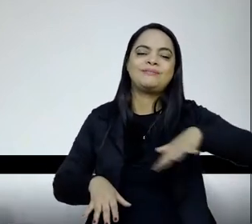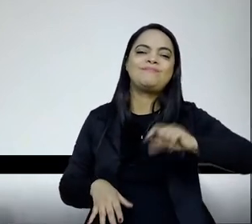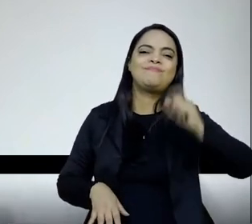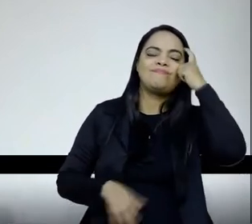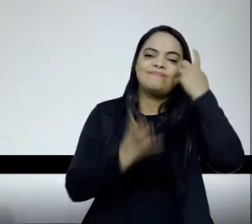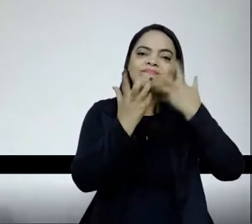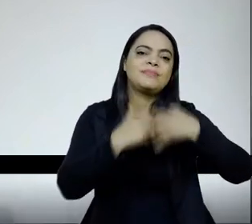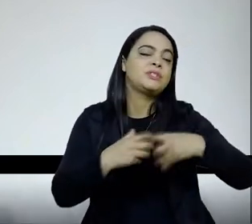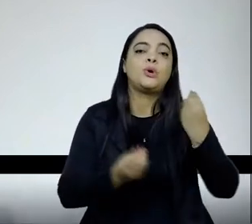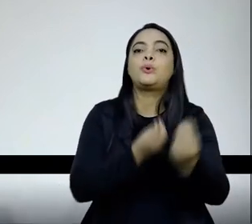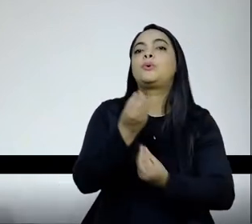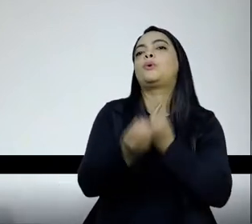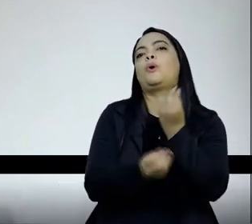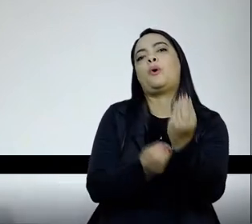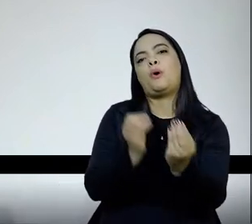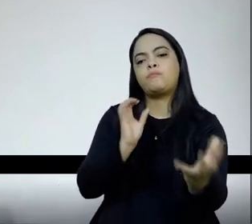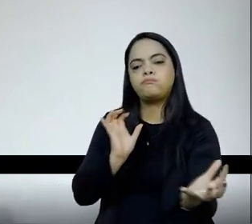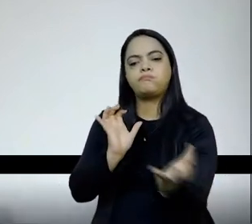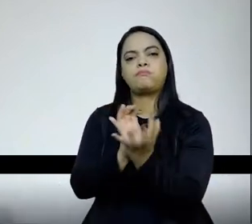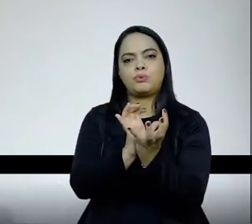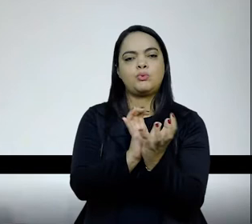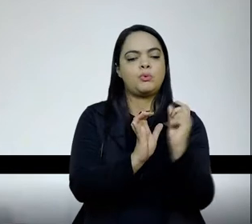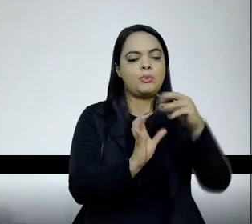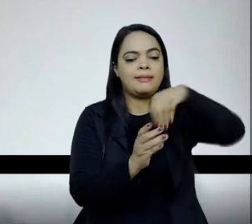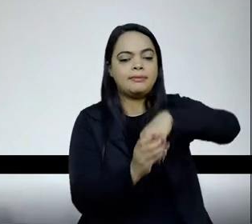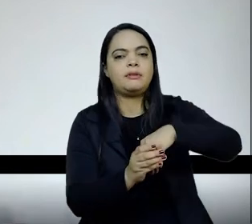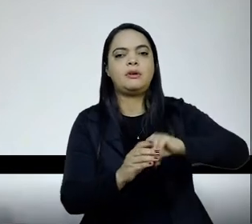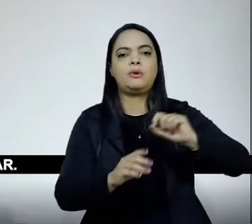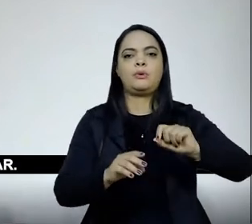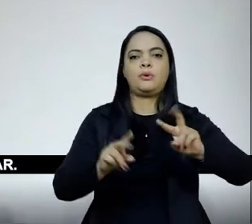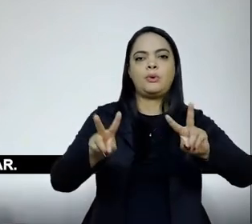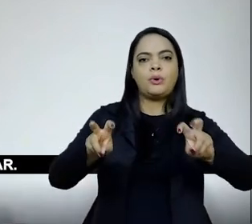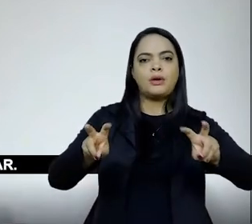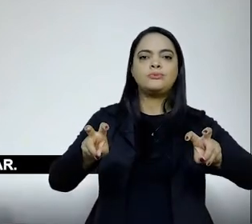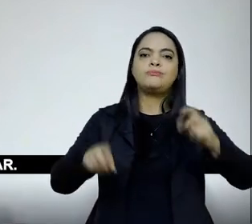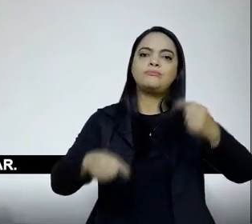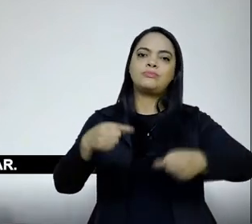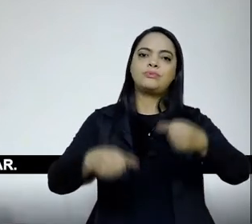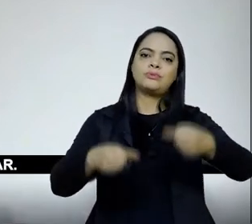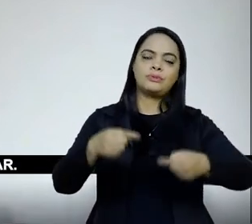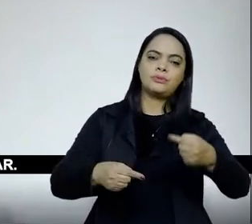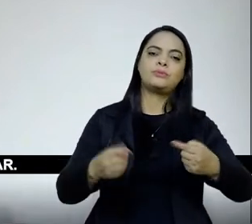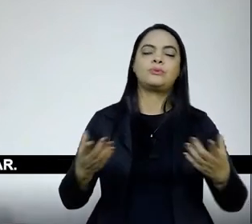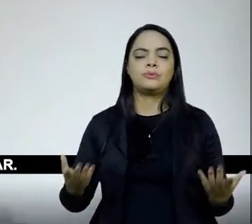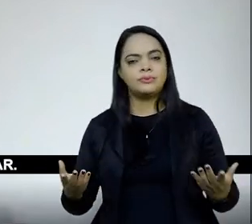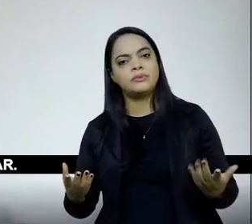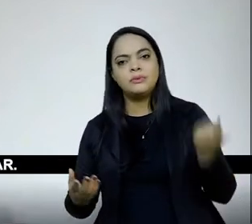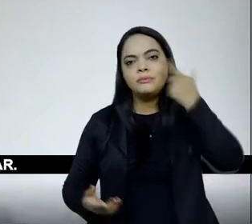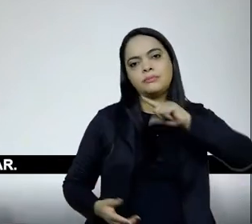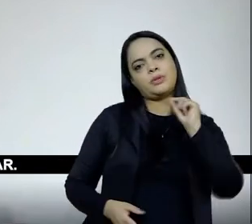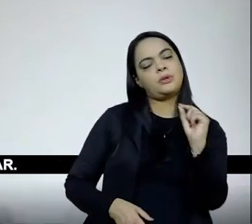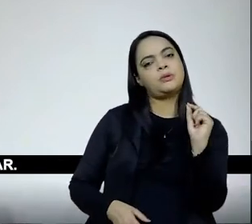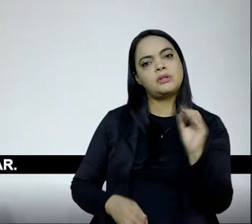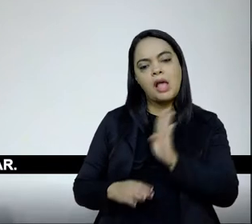como jogar simultaneamente com essas, com essas cifras, com esses modos de classificação, para que eles possam